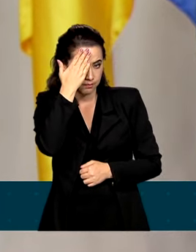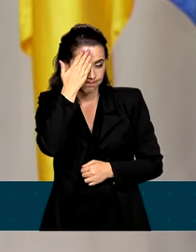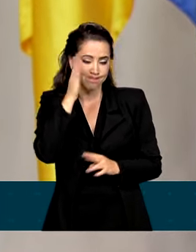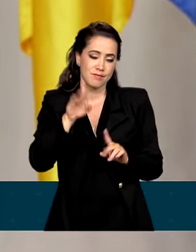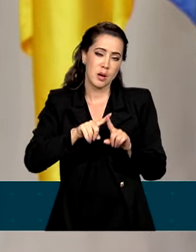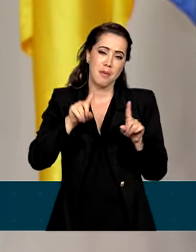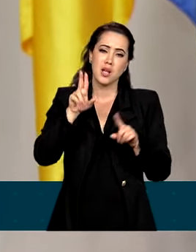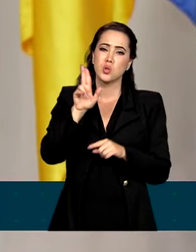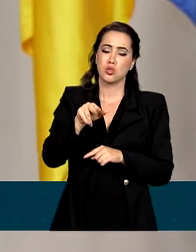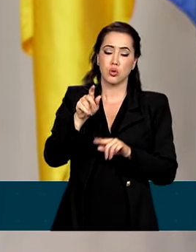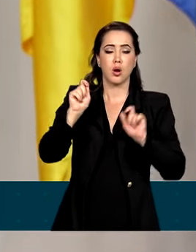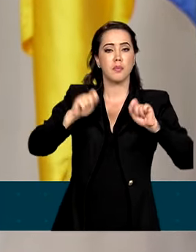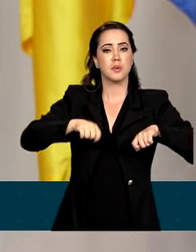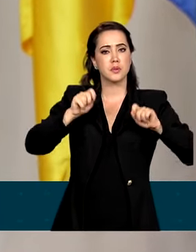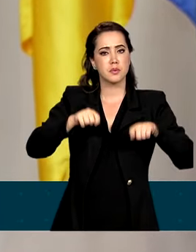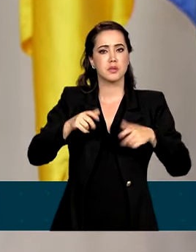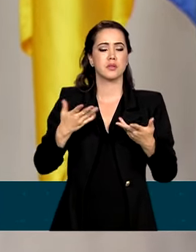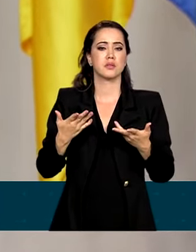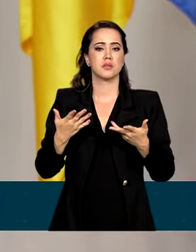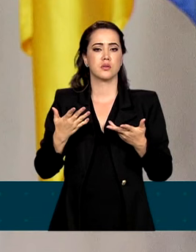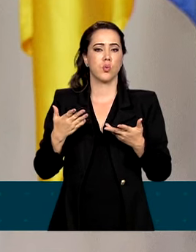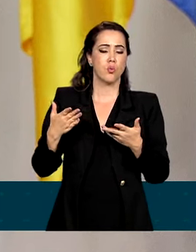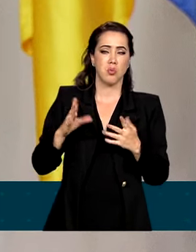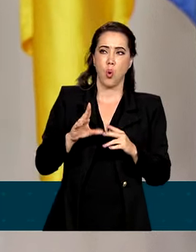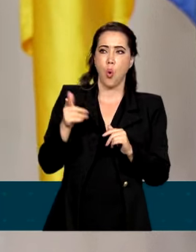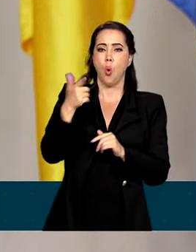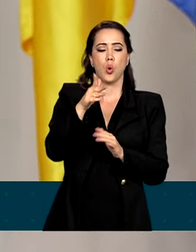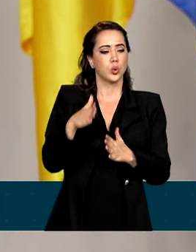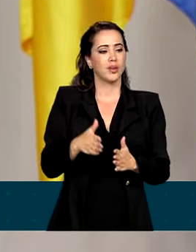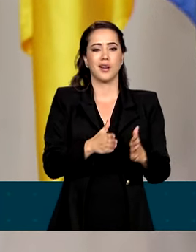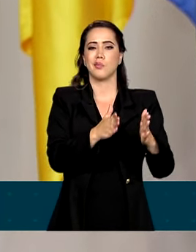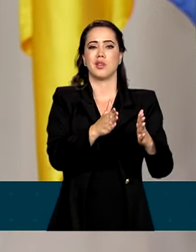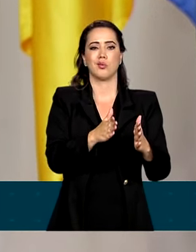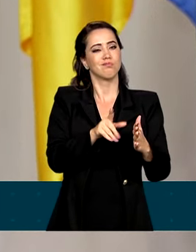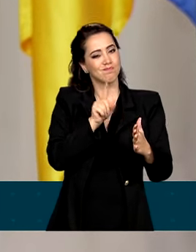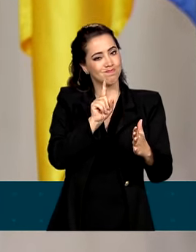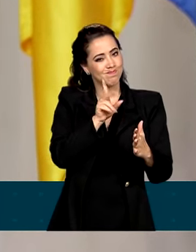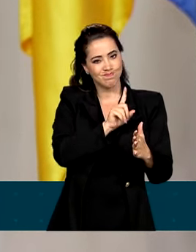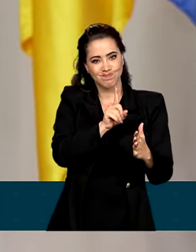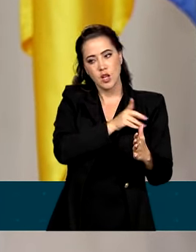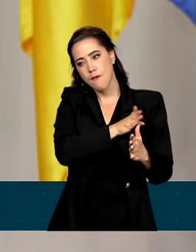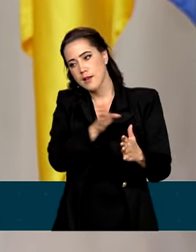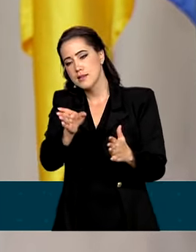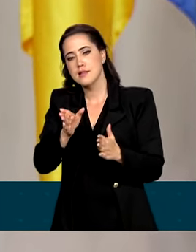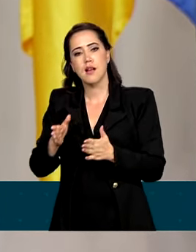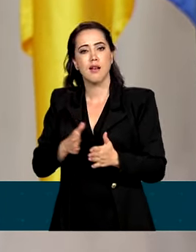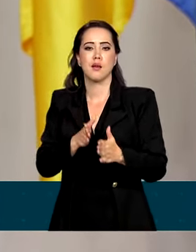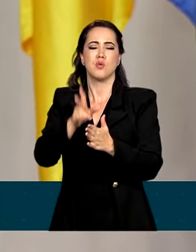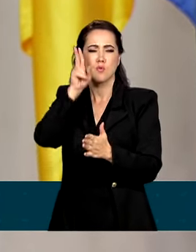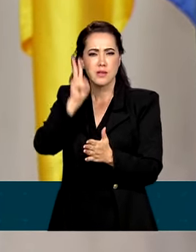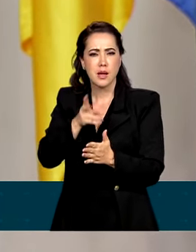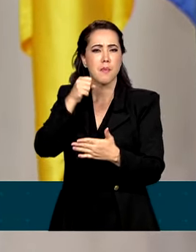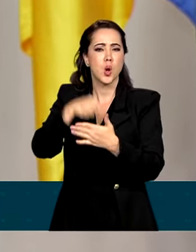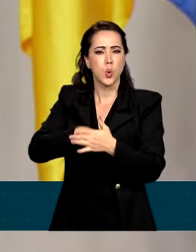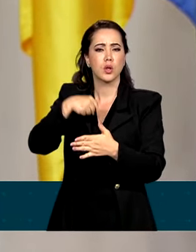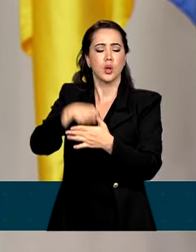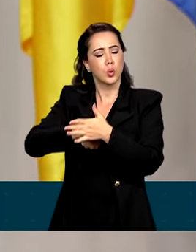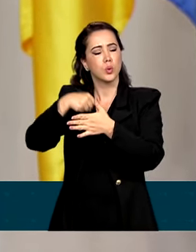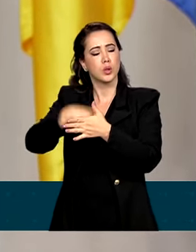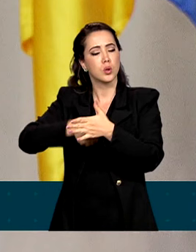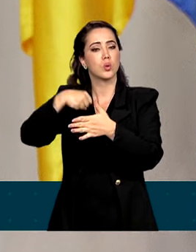permitido ou mesmo pensado outro caminho que não o da luta. Lutar desde que somos marcados com os ferros da injustiça.